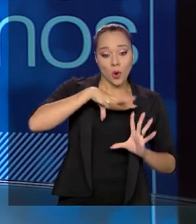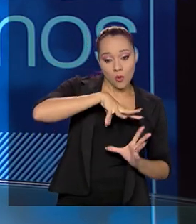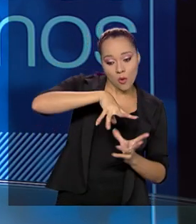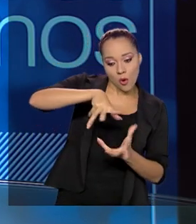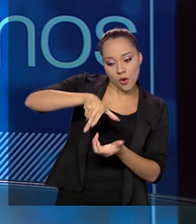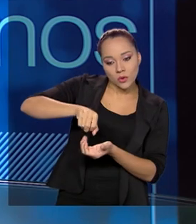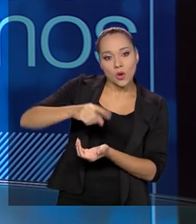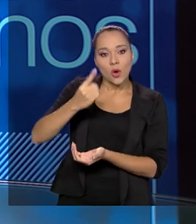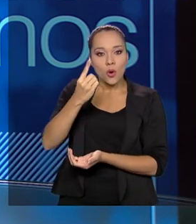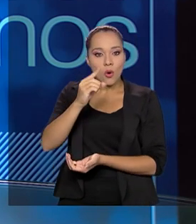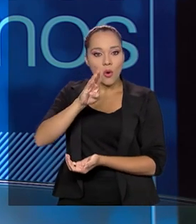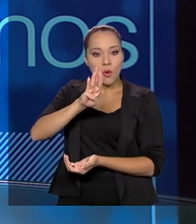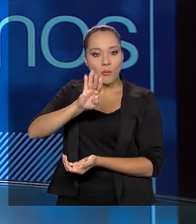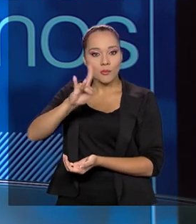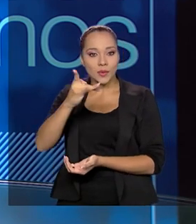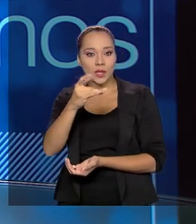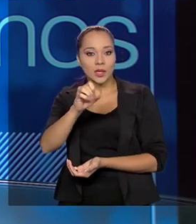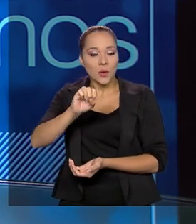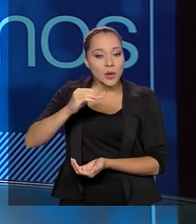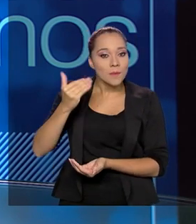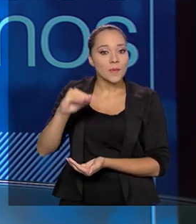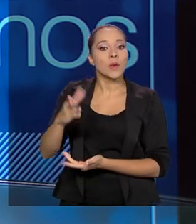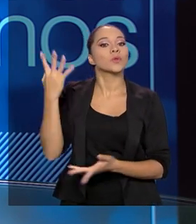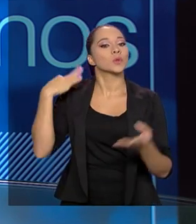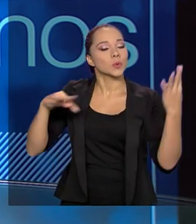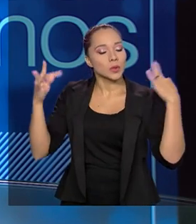emite 1 bilhão e meio de turistas.